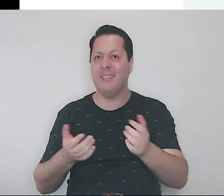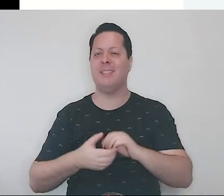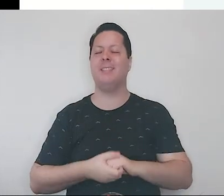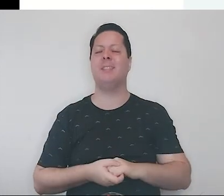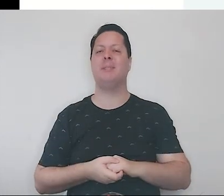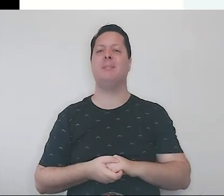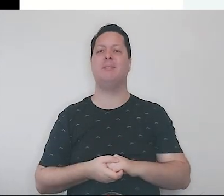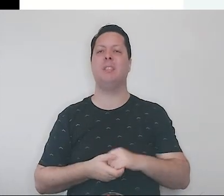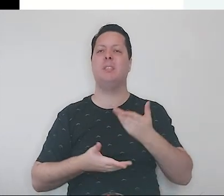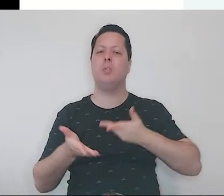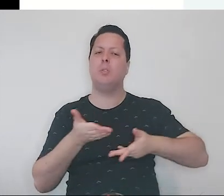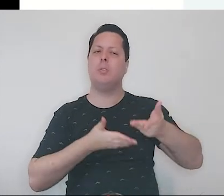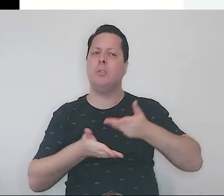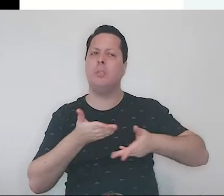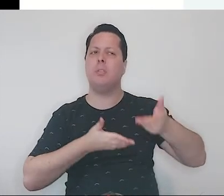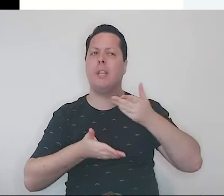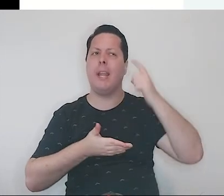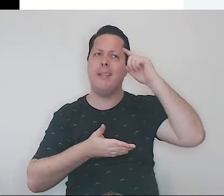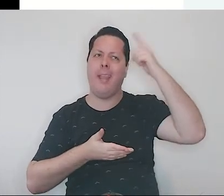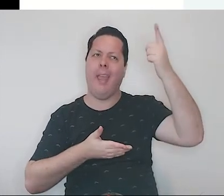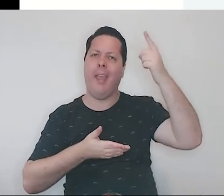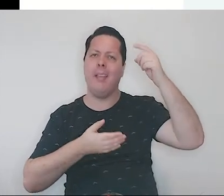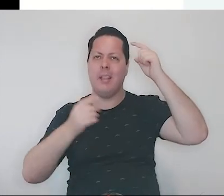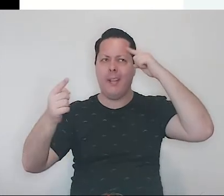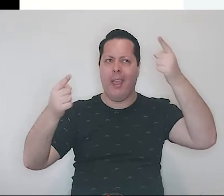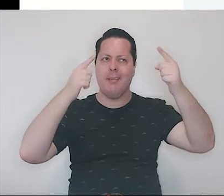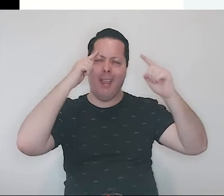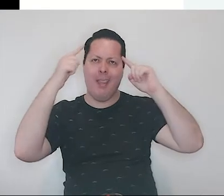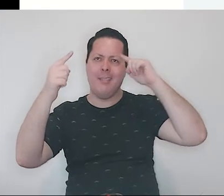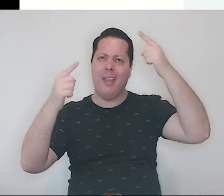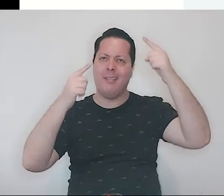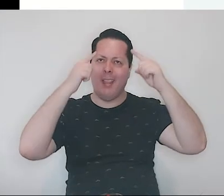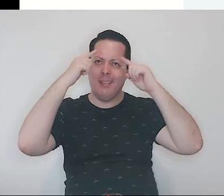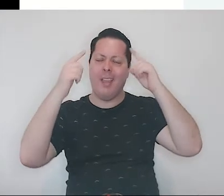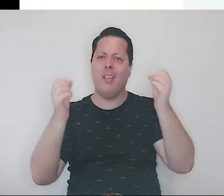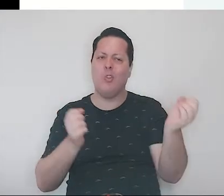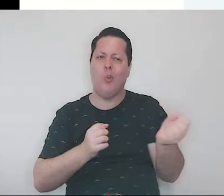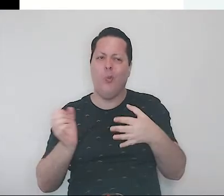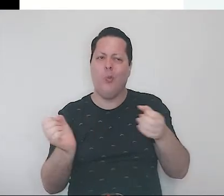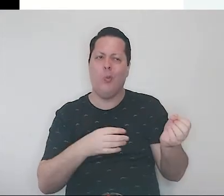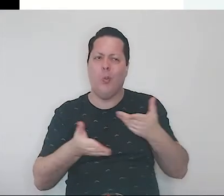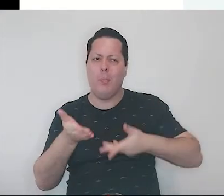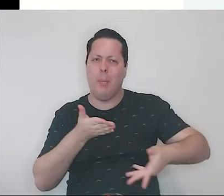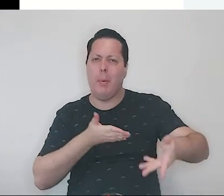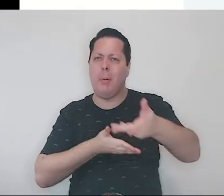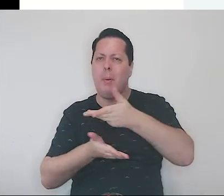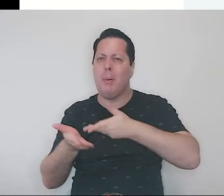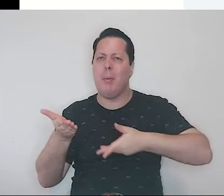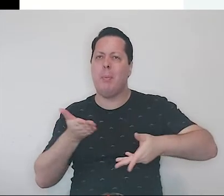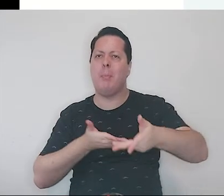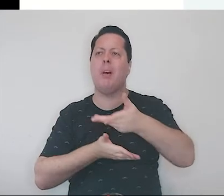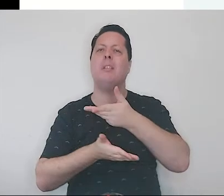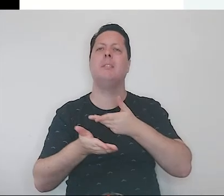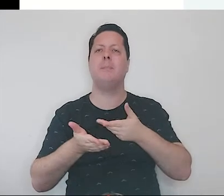trocaram as novas ideias mais modernas, tentando